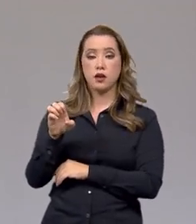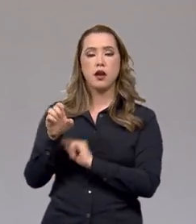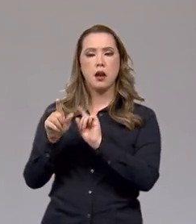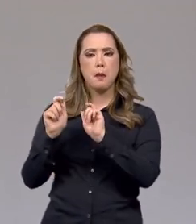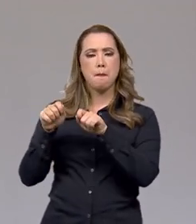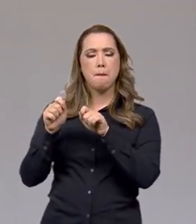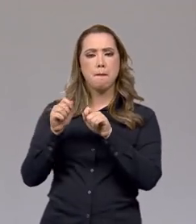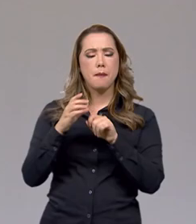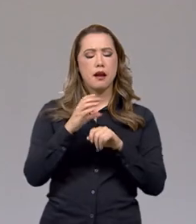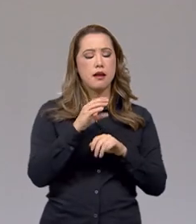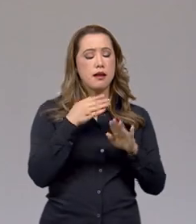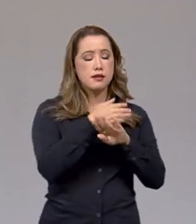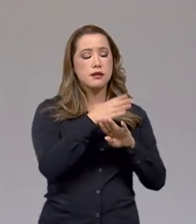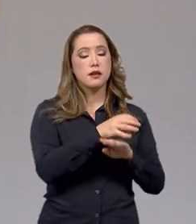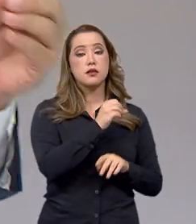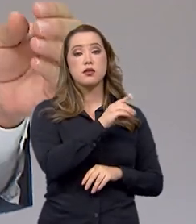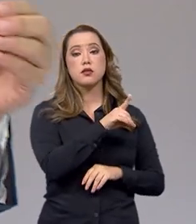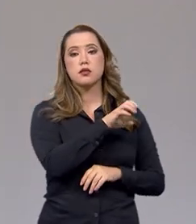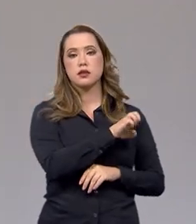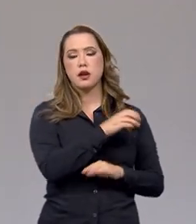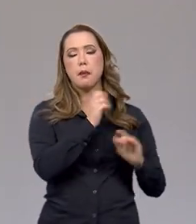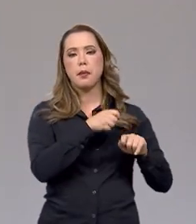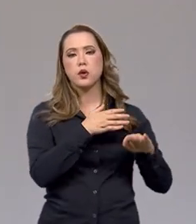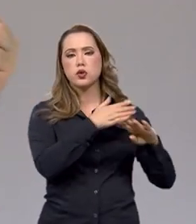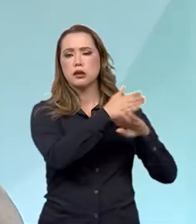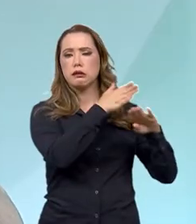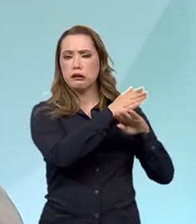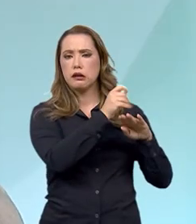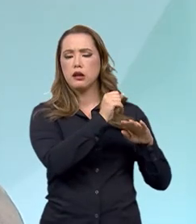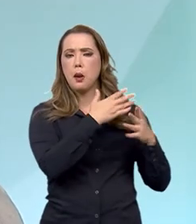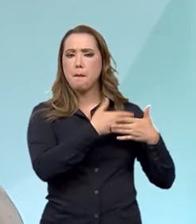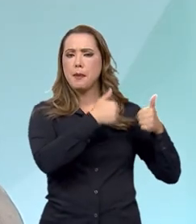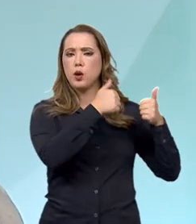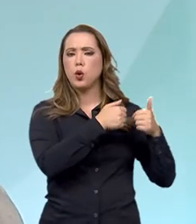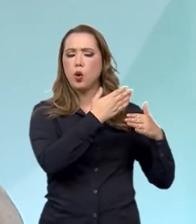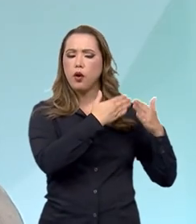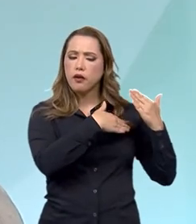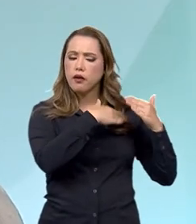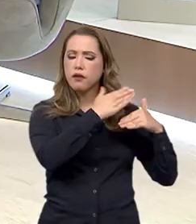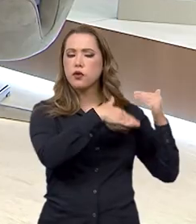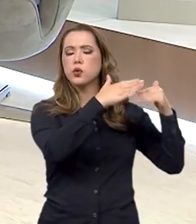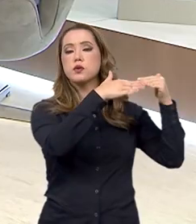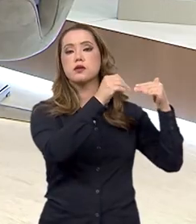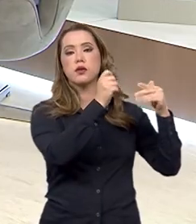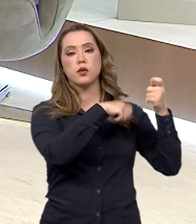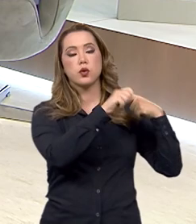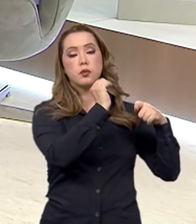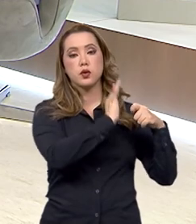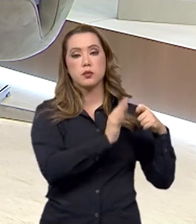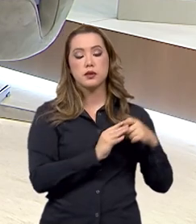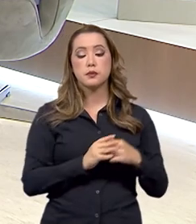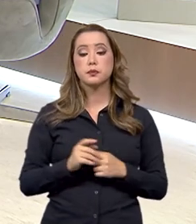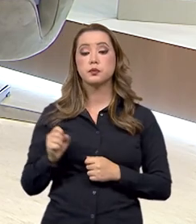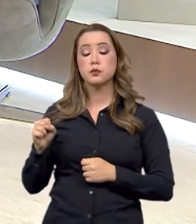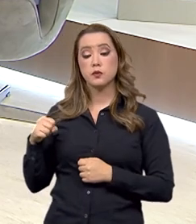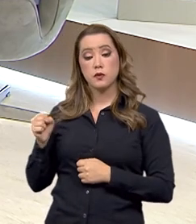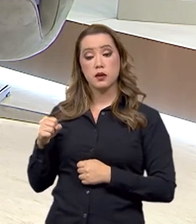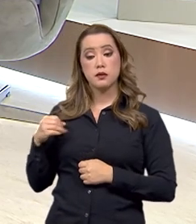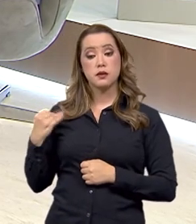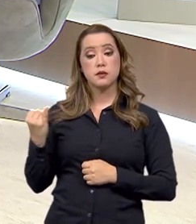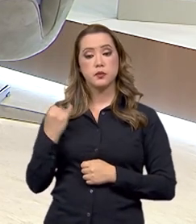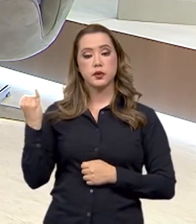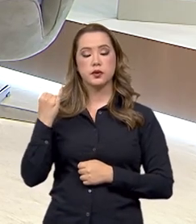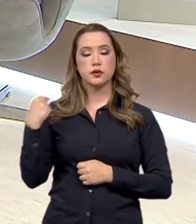vai trazer mais investimentos para o O senhor falou isso também aqui nesse primeiro bloco, eu queria retomar essa questão. Sim, é muito importante. As empresas,